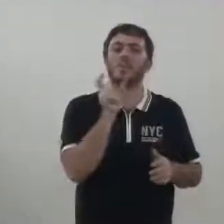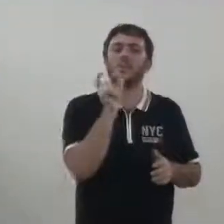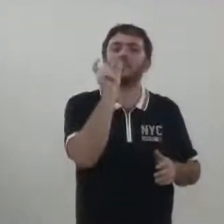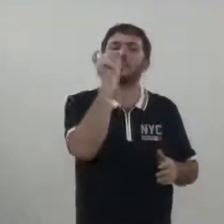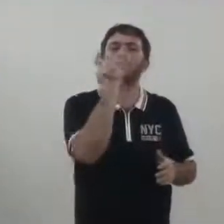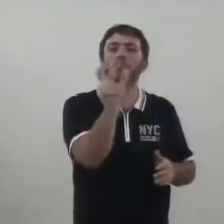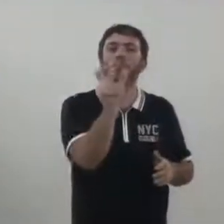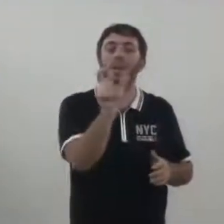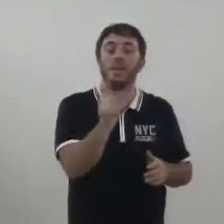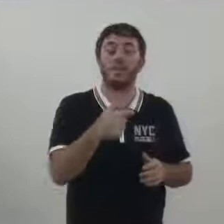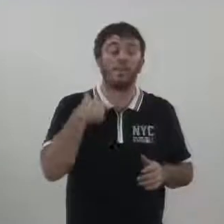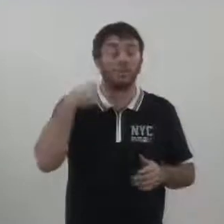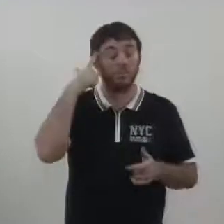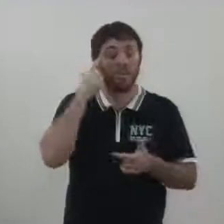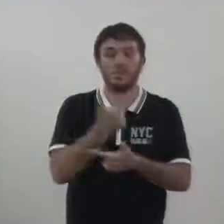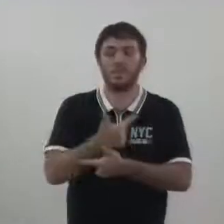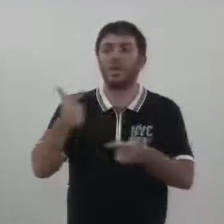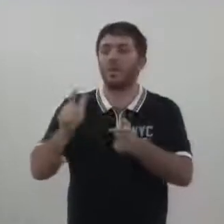que veio a pandemia.